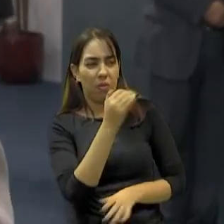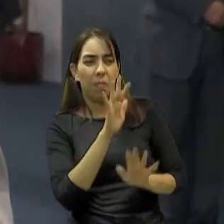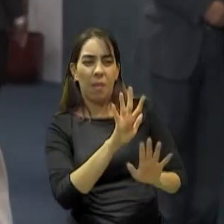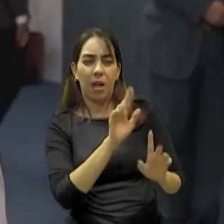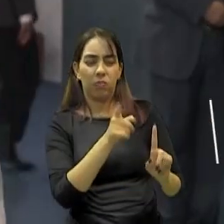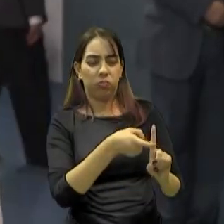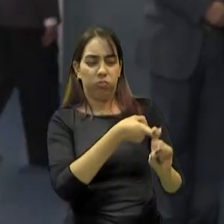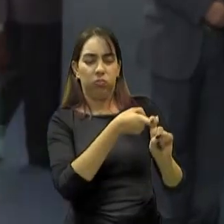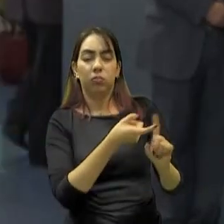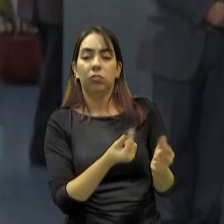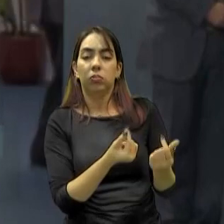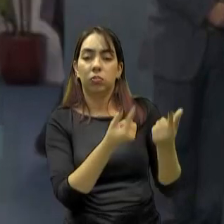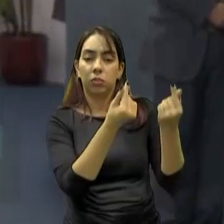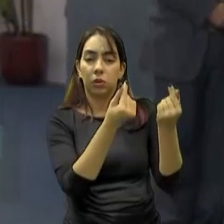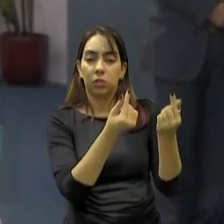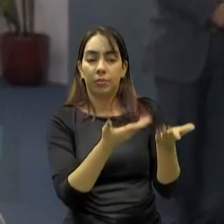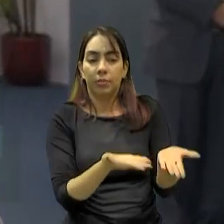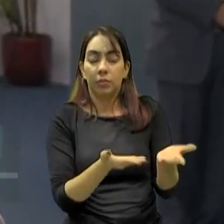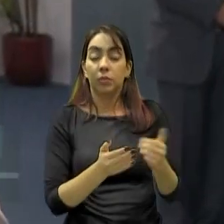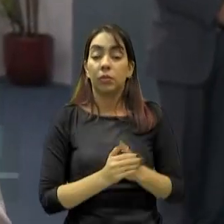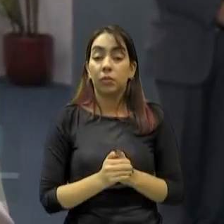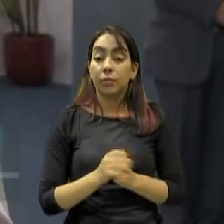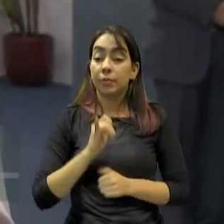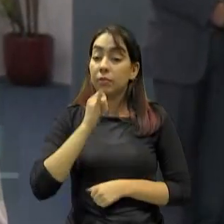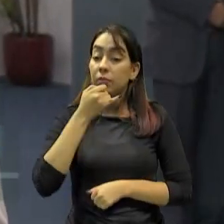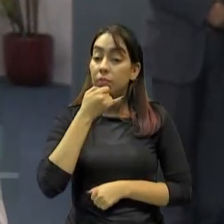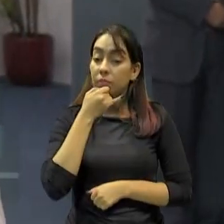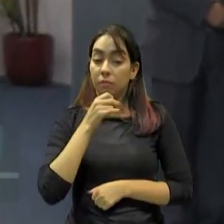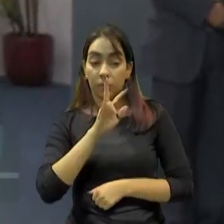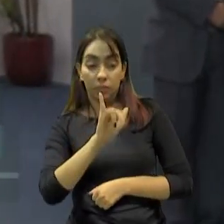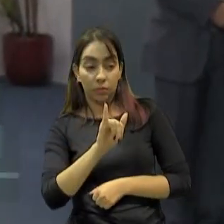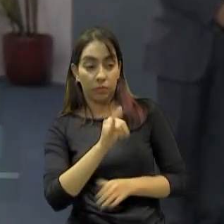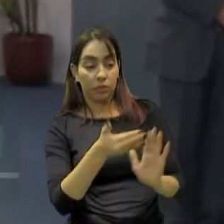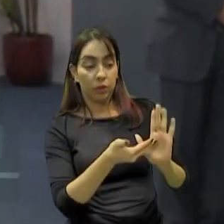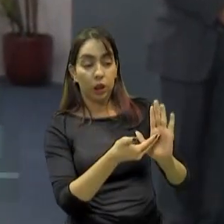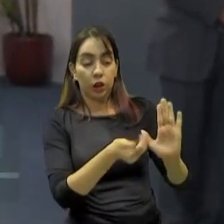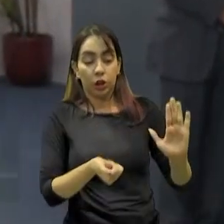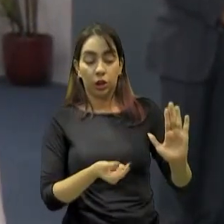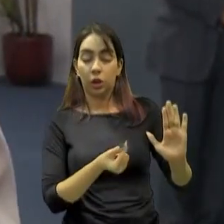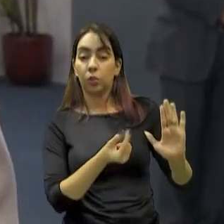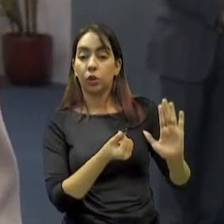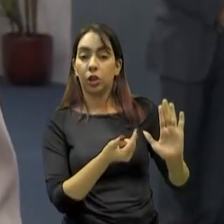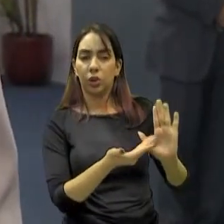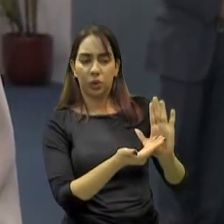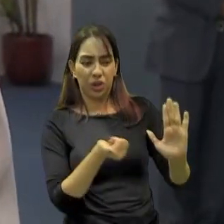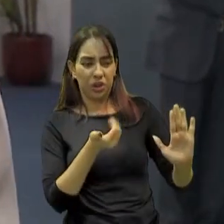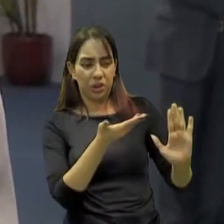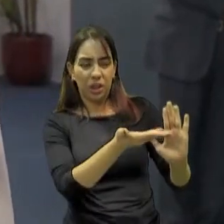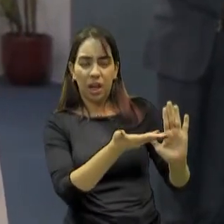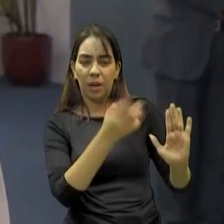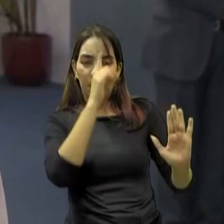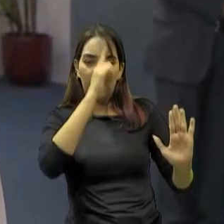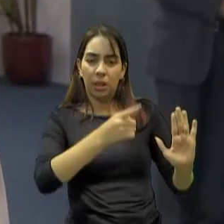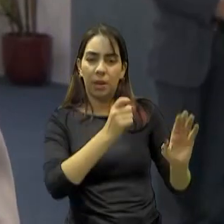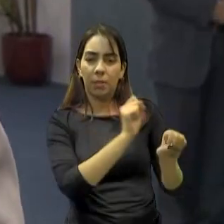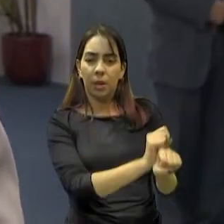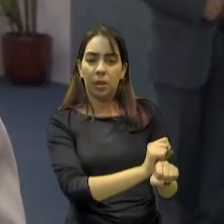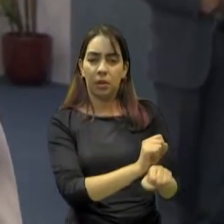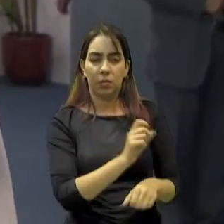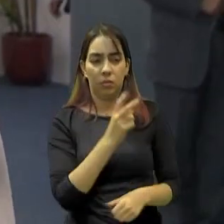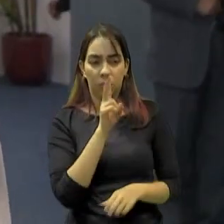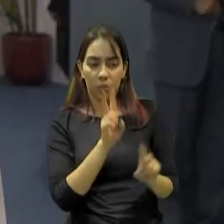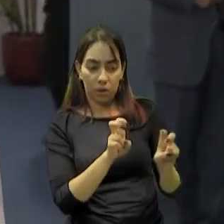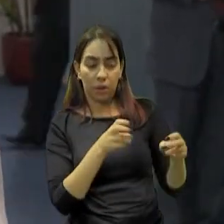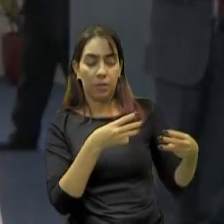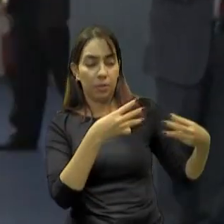a escolha das pastas de onde vai se retirar agora, nesse momento, esse tipo de investimento. Você falou muito bem, o Ministério das Cidades, e ainda